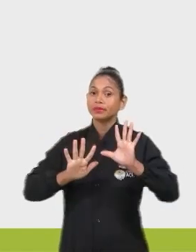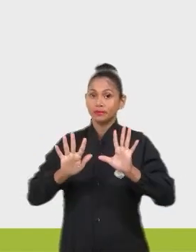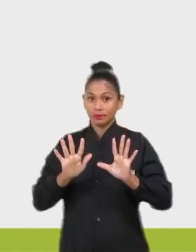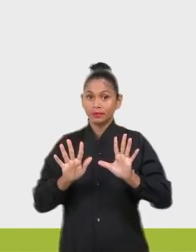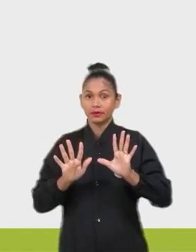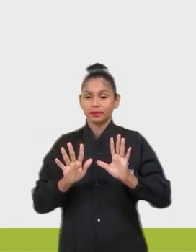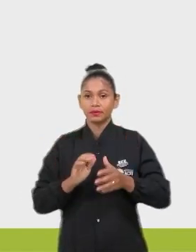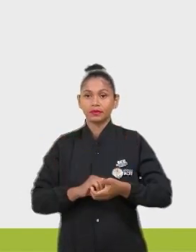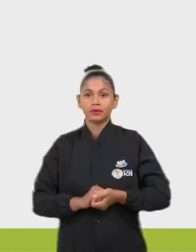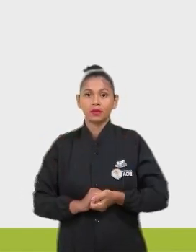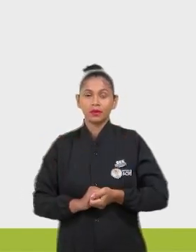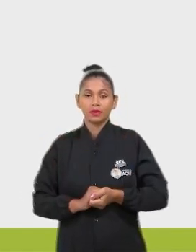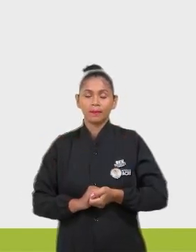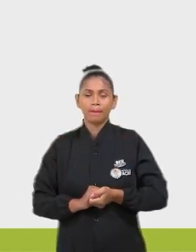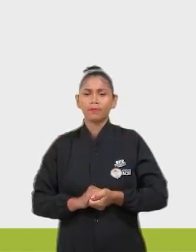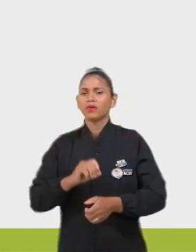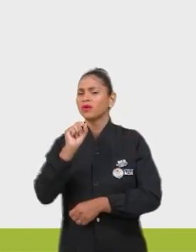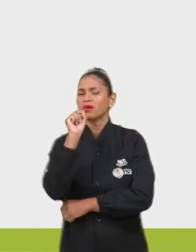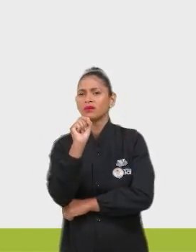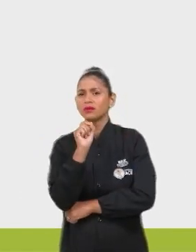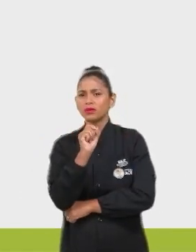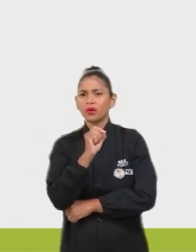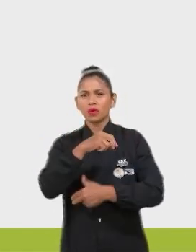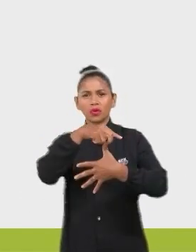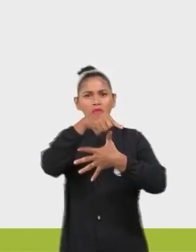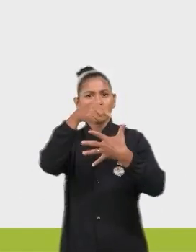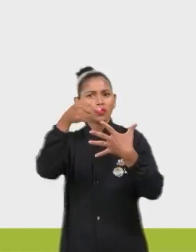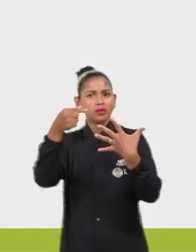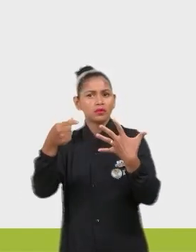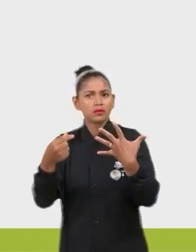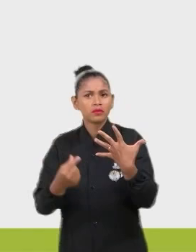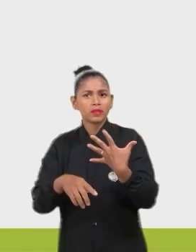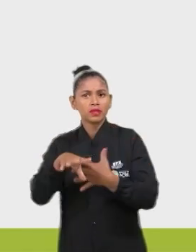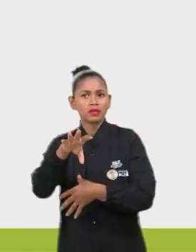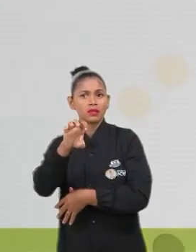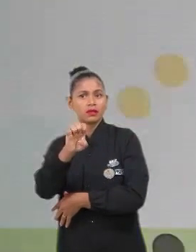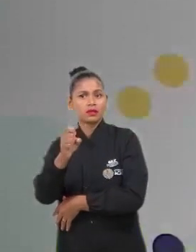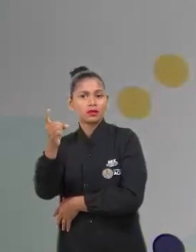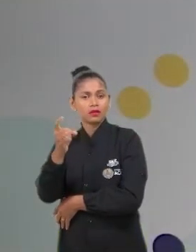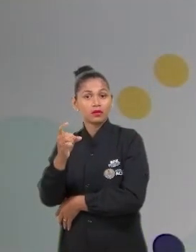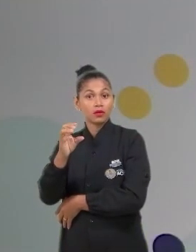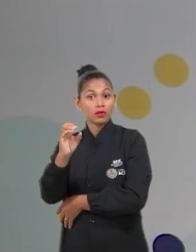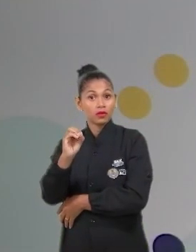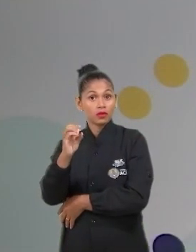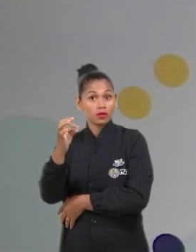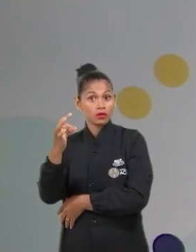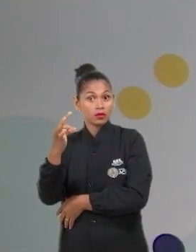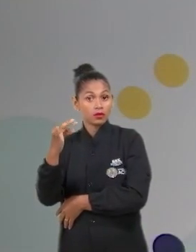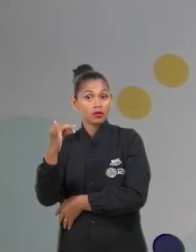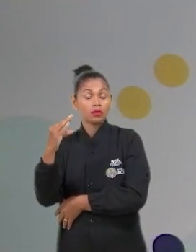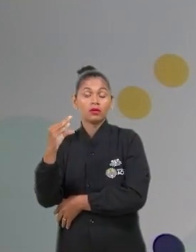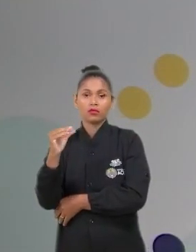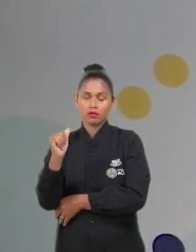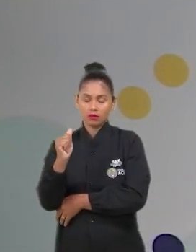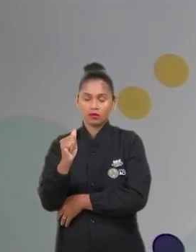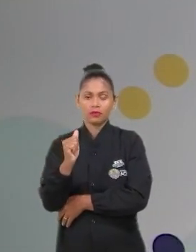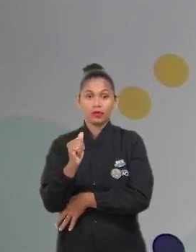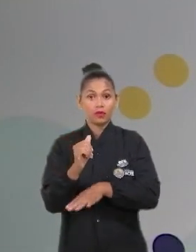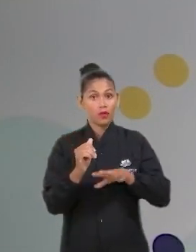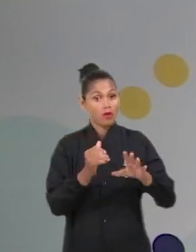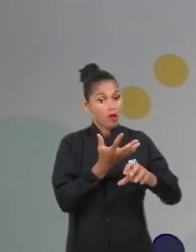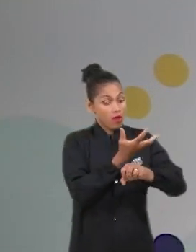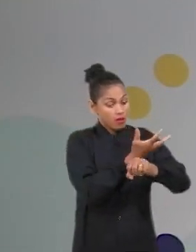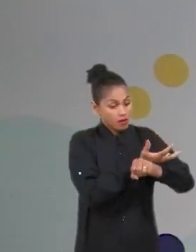O que são espécies exóticas? São espécies que são trazidas de um local que não tem nada a ver com esse aqui, por exemplo,